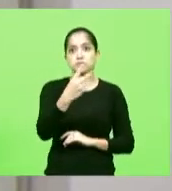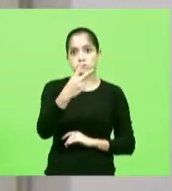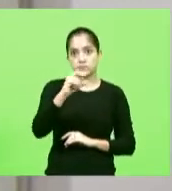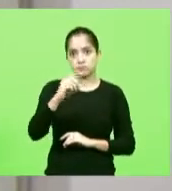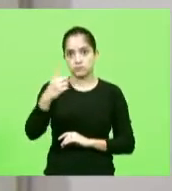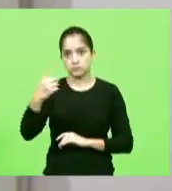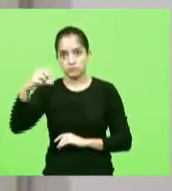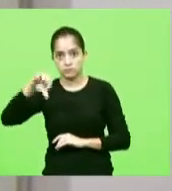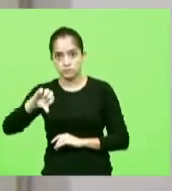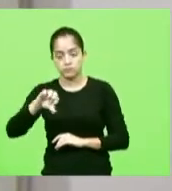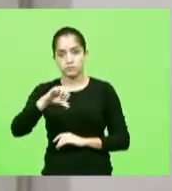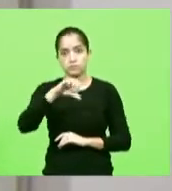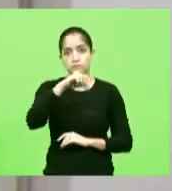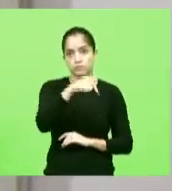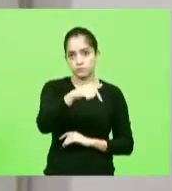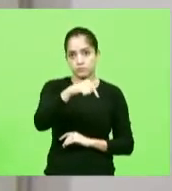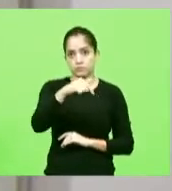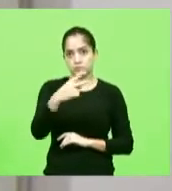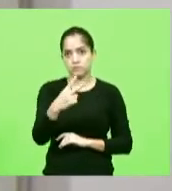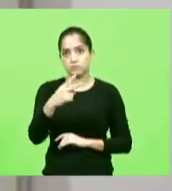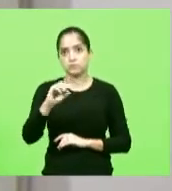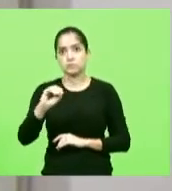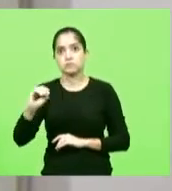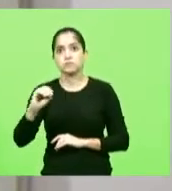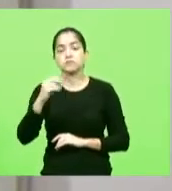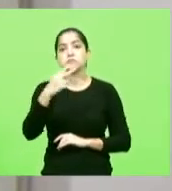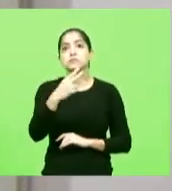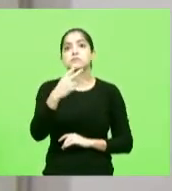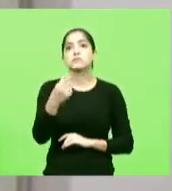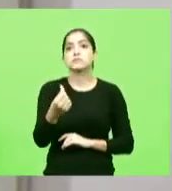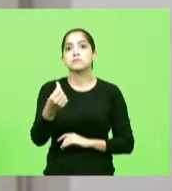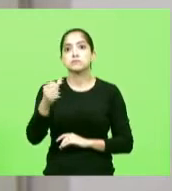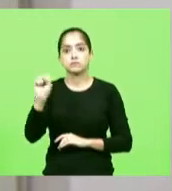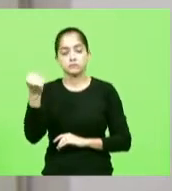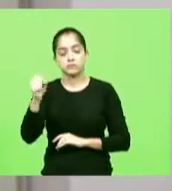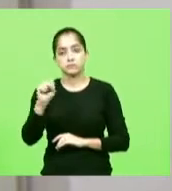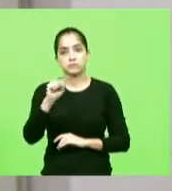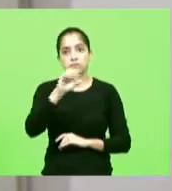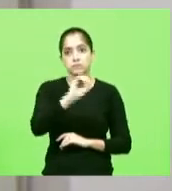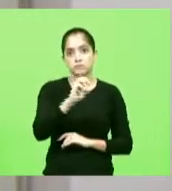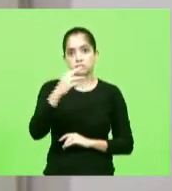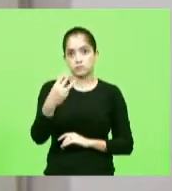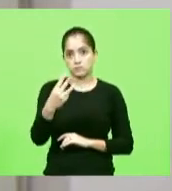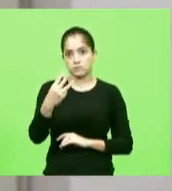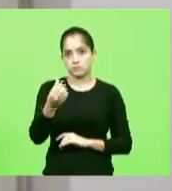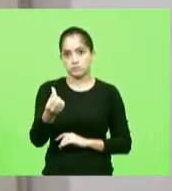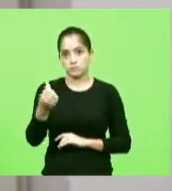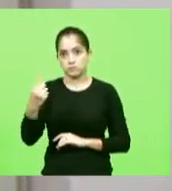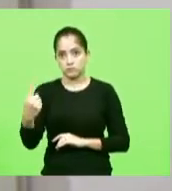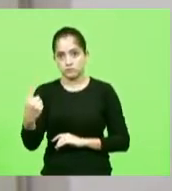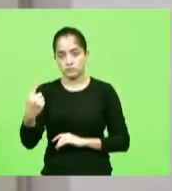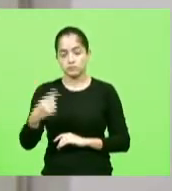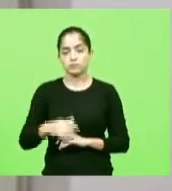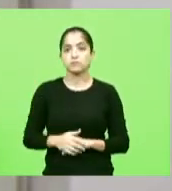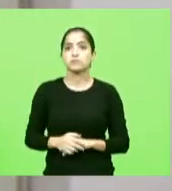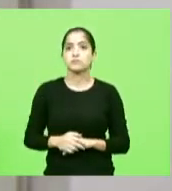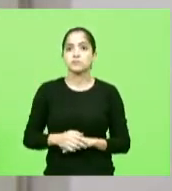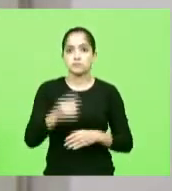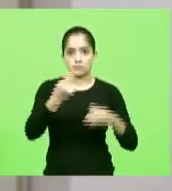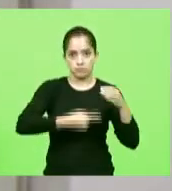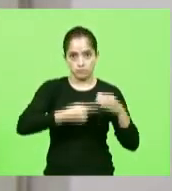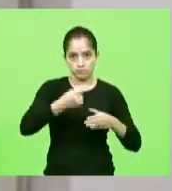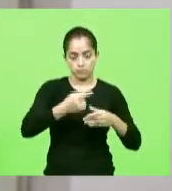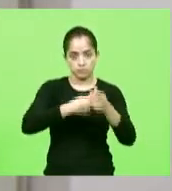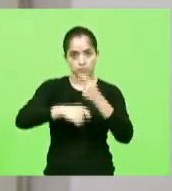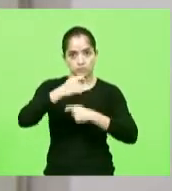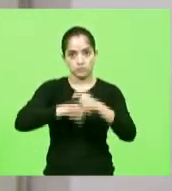0070, 0128, 0268 e 0301, barra 2020. E a Comissão de